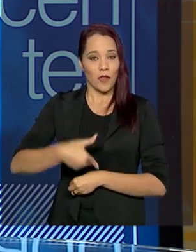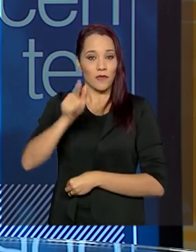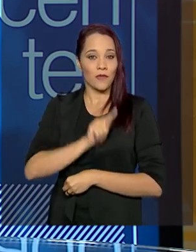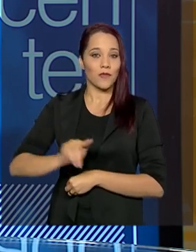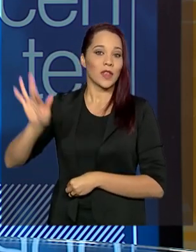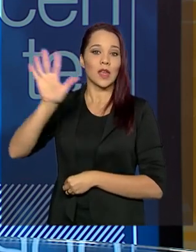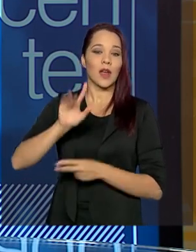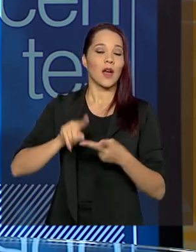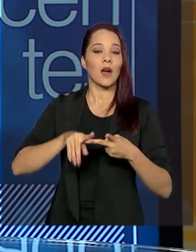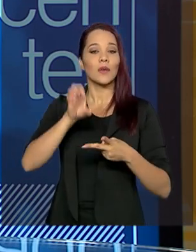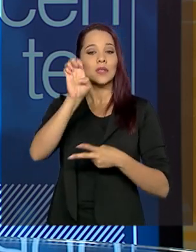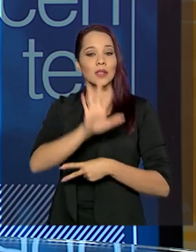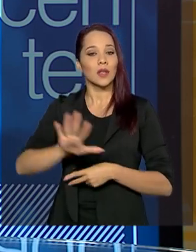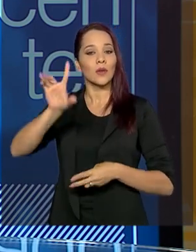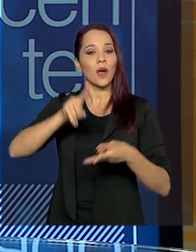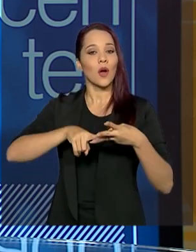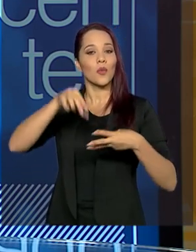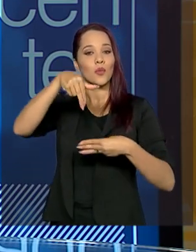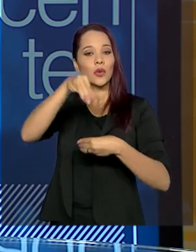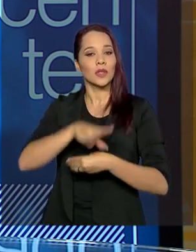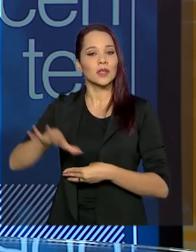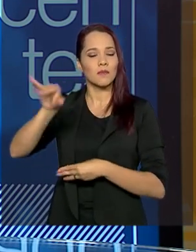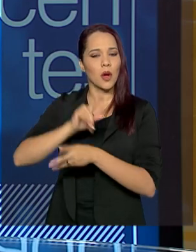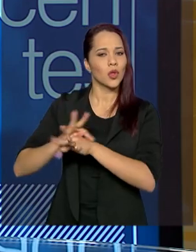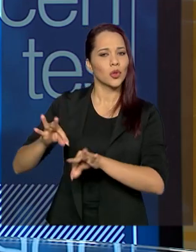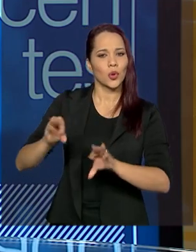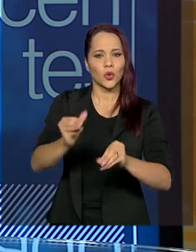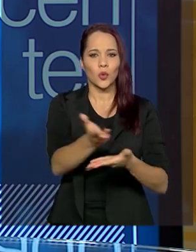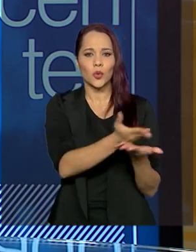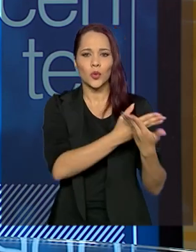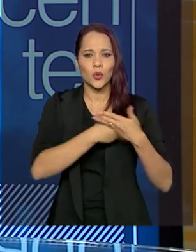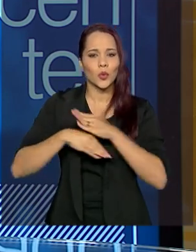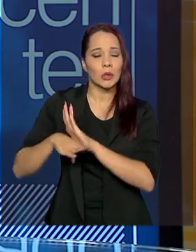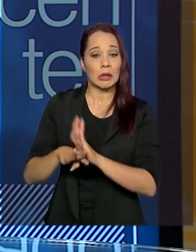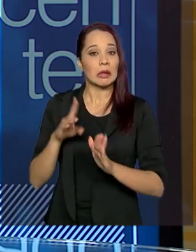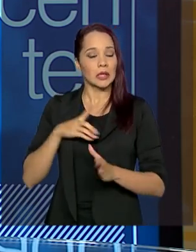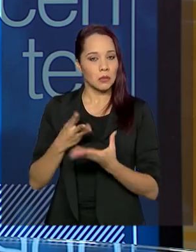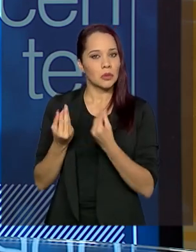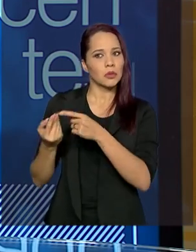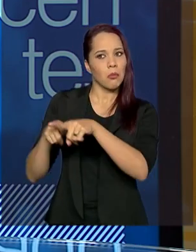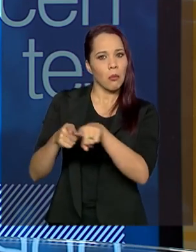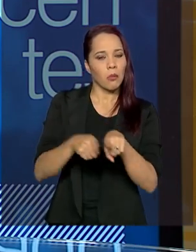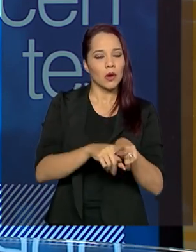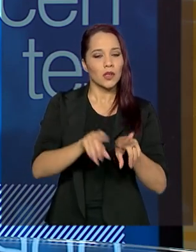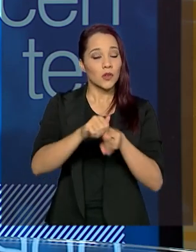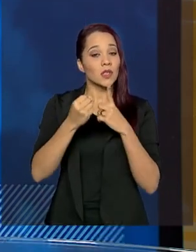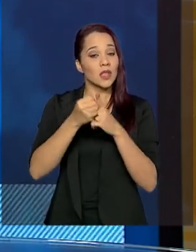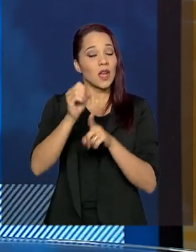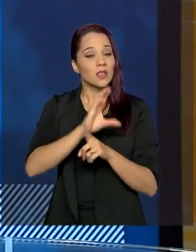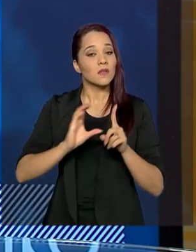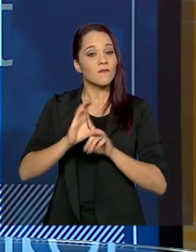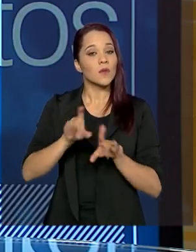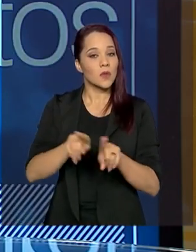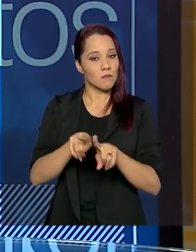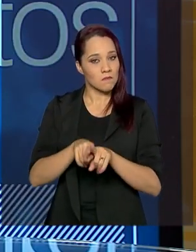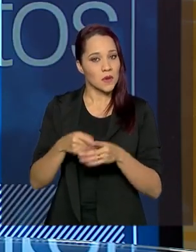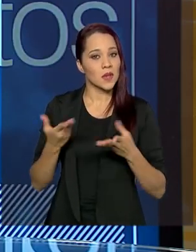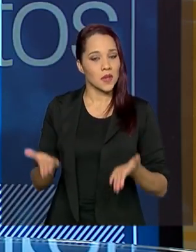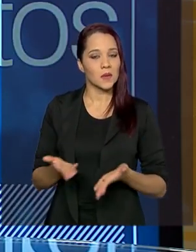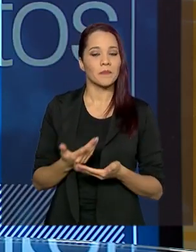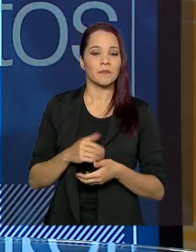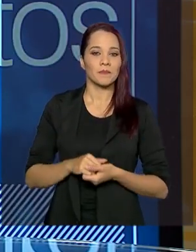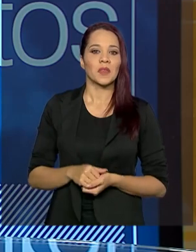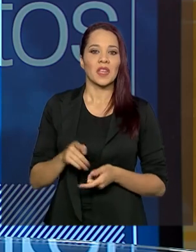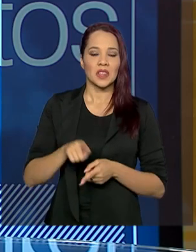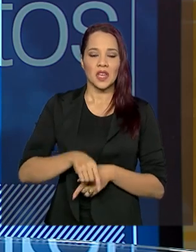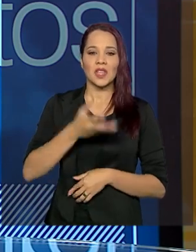governos estaduais e governos municipais. Temos tido grandes parcerias, sociedade civil organizada também, o movimento